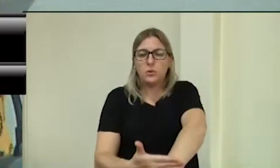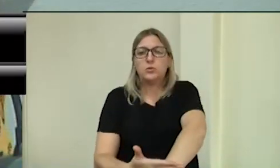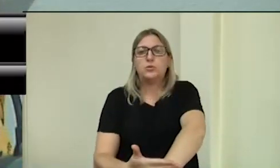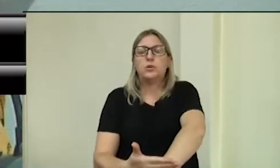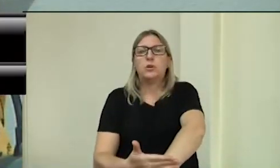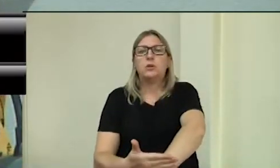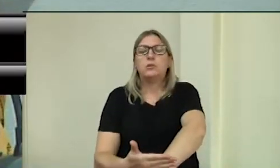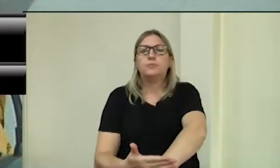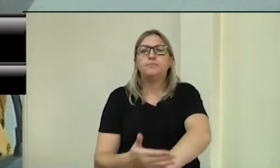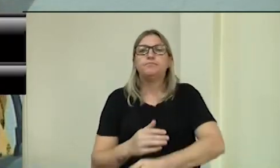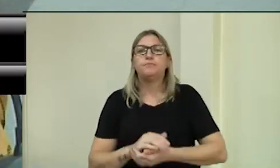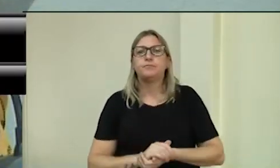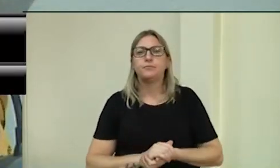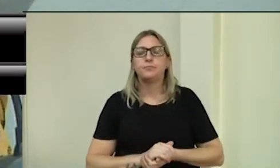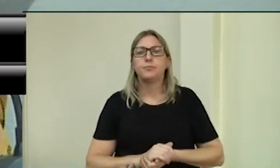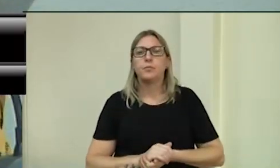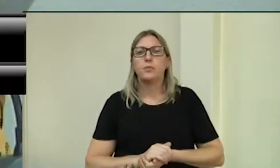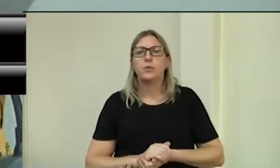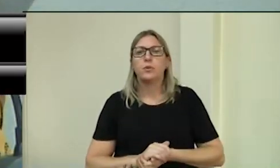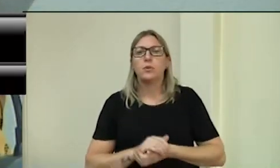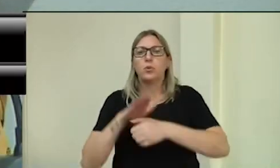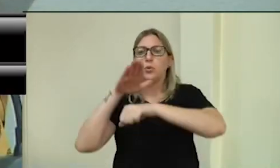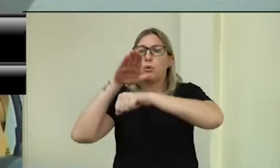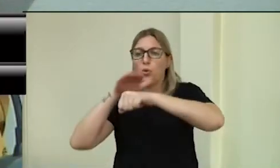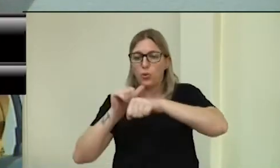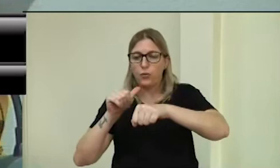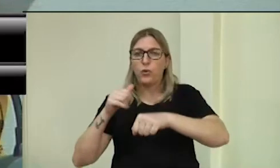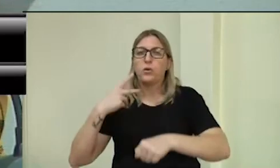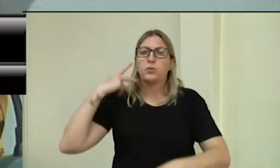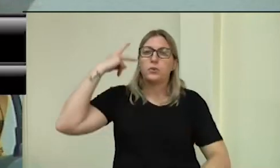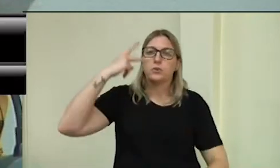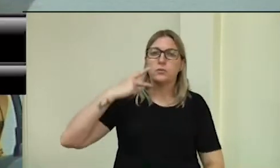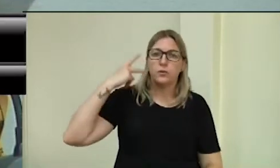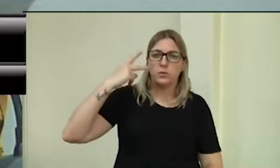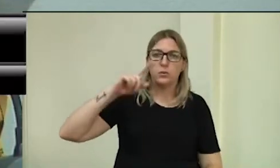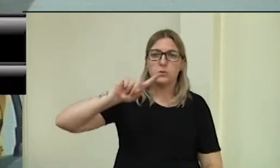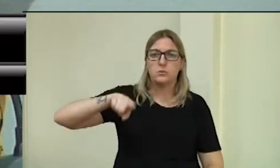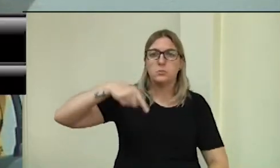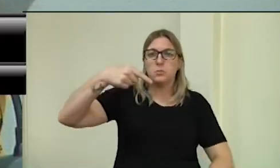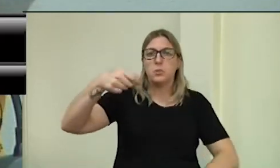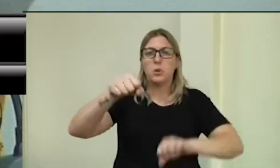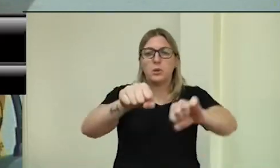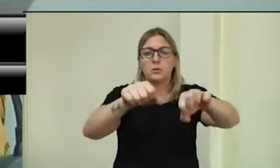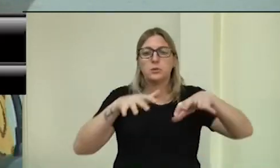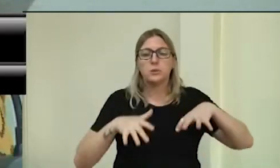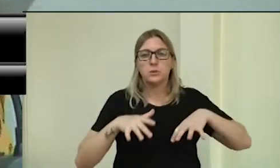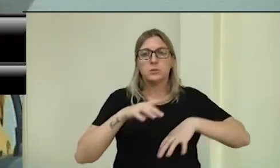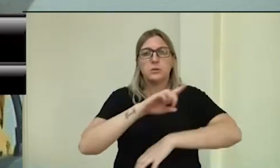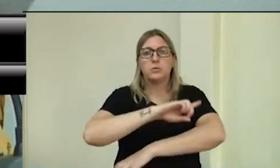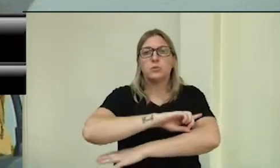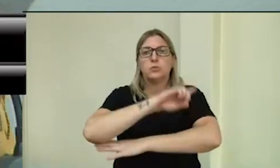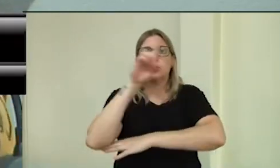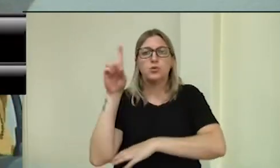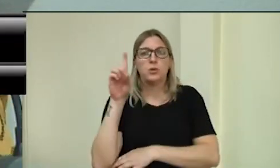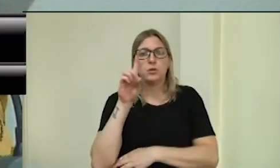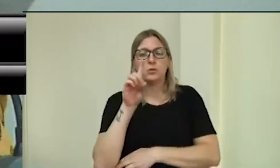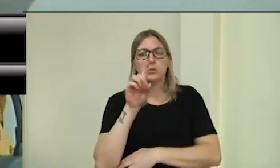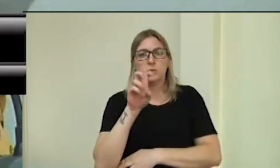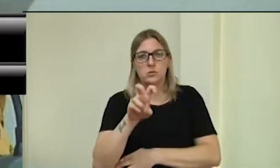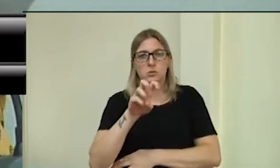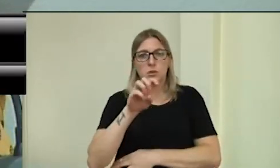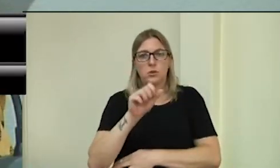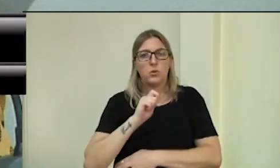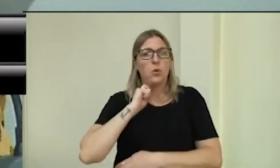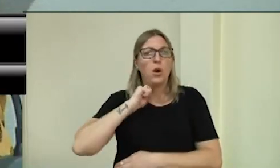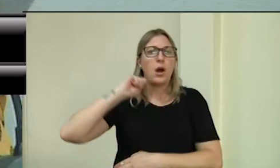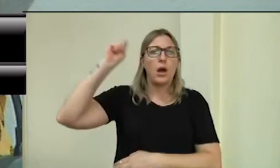ordinária, e convoco os senhores vereadores para a próxima sessão a realizar-se no dia 5